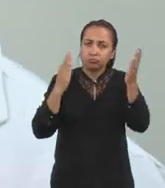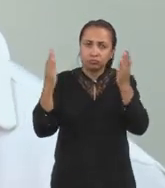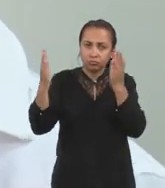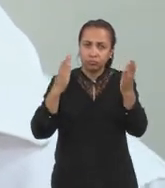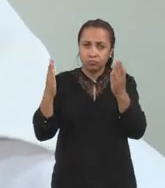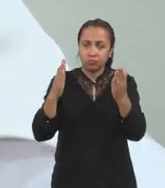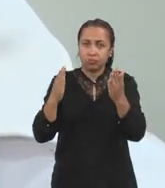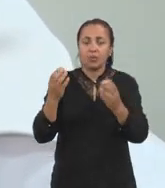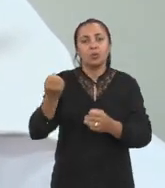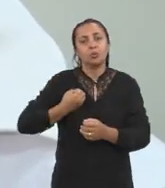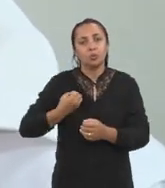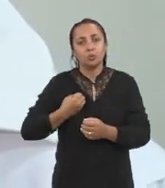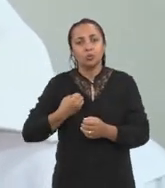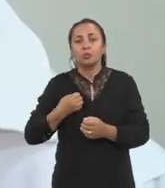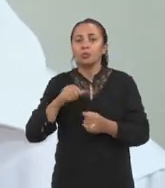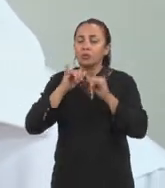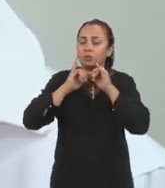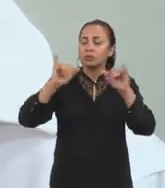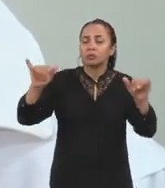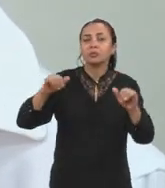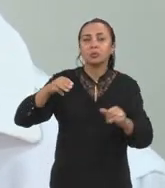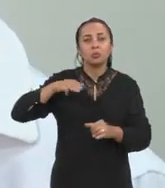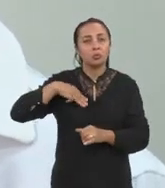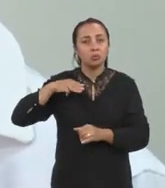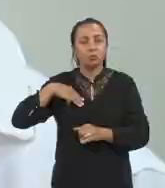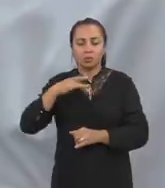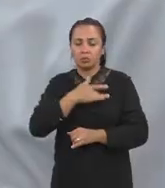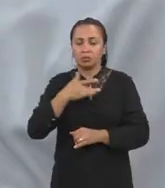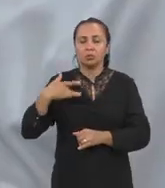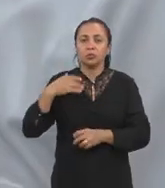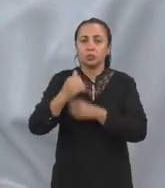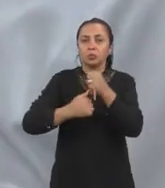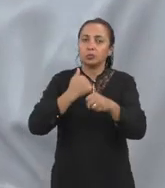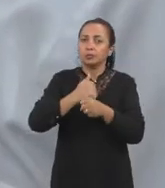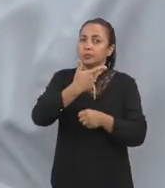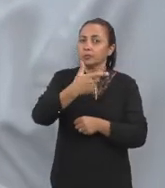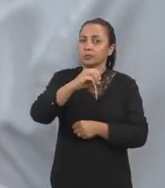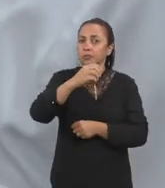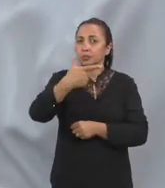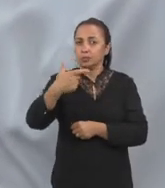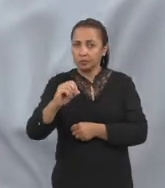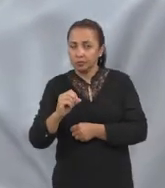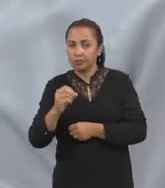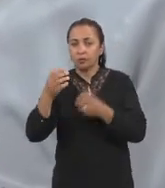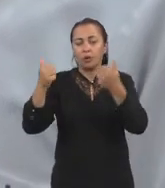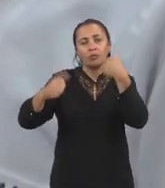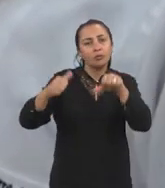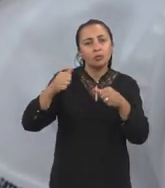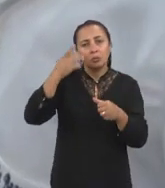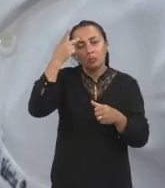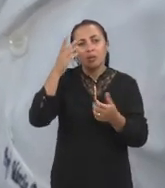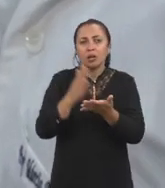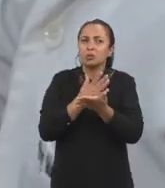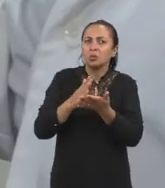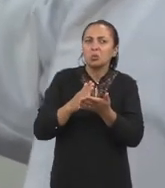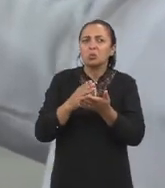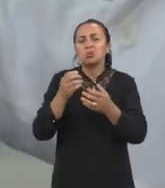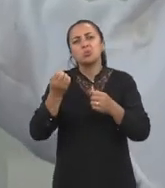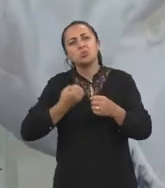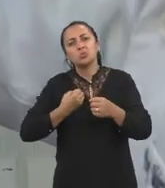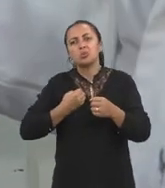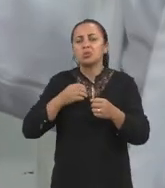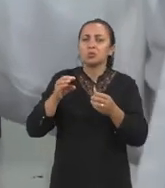reportados pelo Ministério da Saúde no ano 2020. A gente avaliou isso para algumas variáveis, como, por exemplo, a